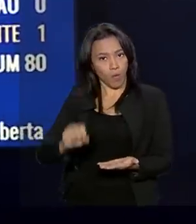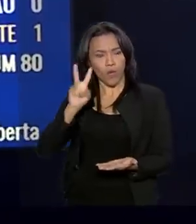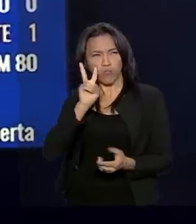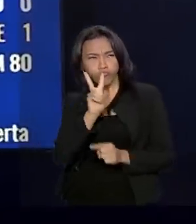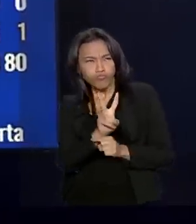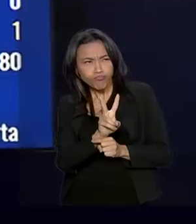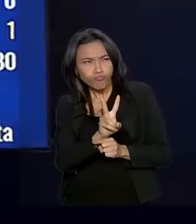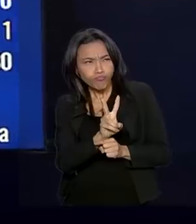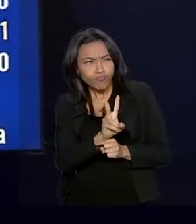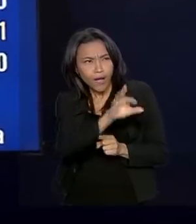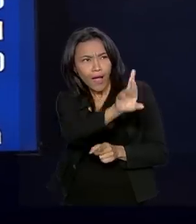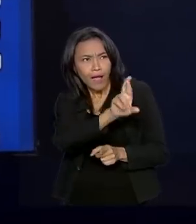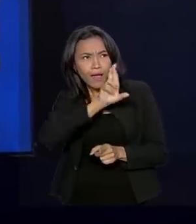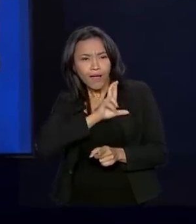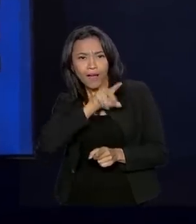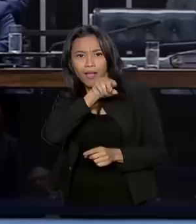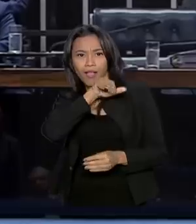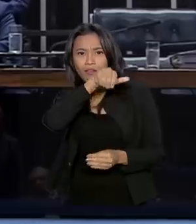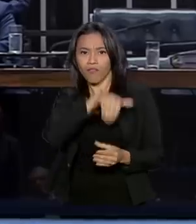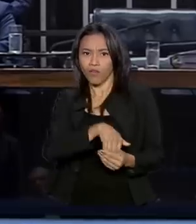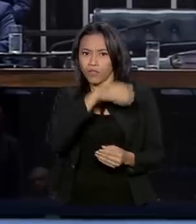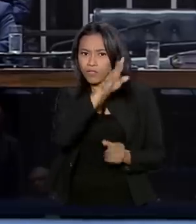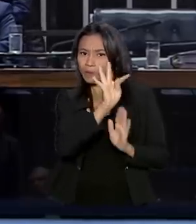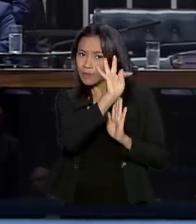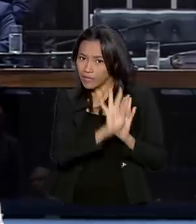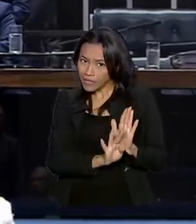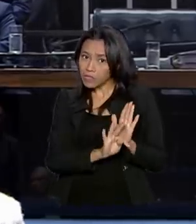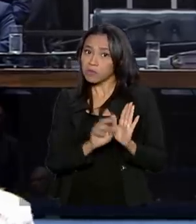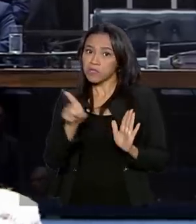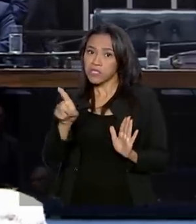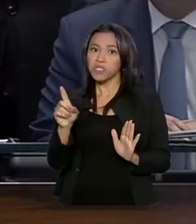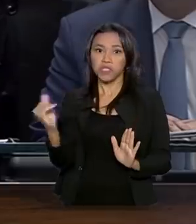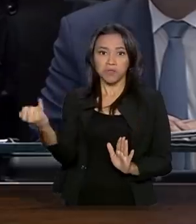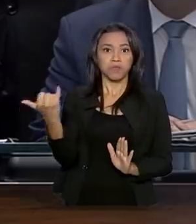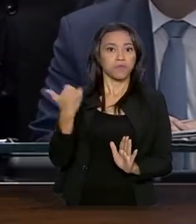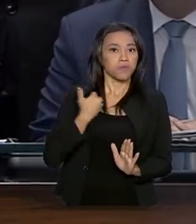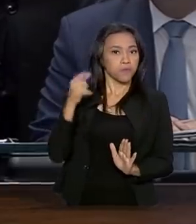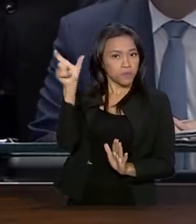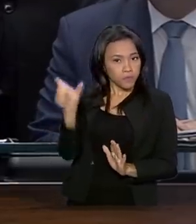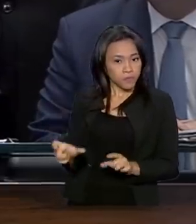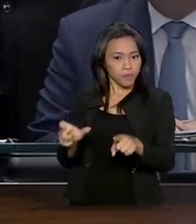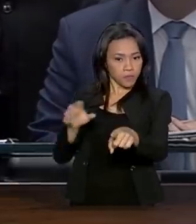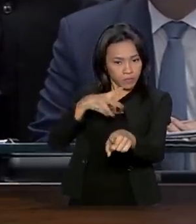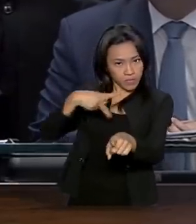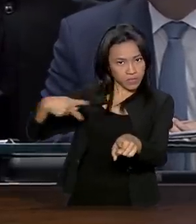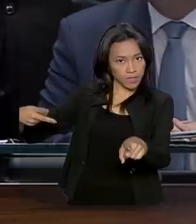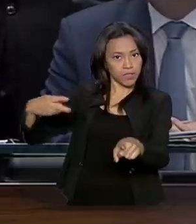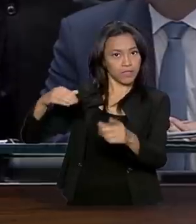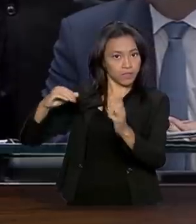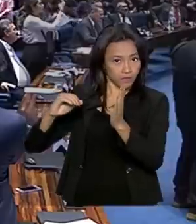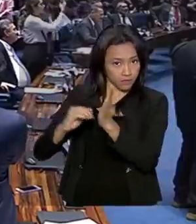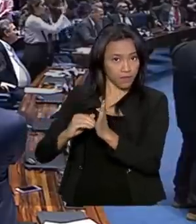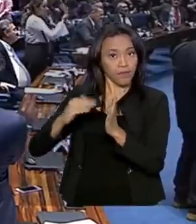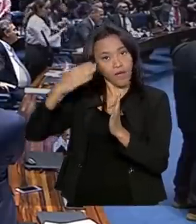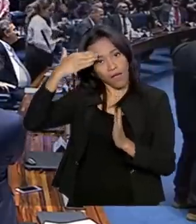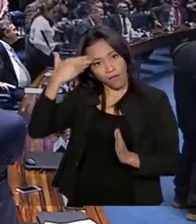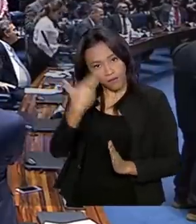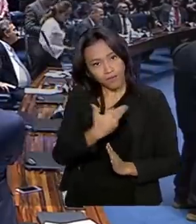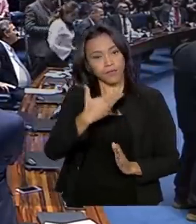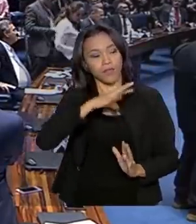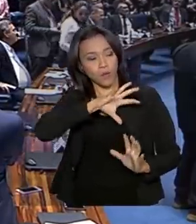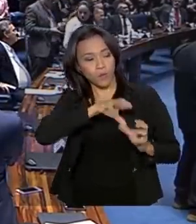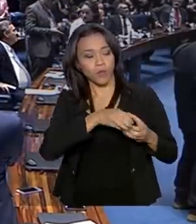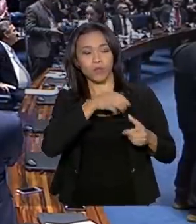resultado da votação sobre o texto base e ouviu do presidente da Casa, Davi Alcolumbre, agradecimentos a ele e a equipe